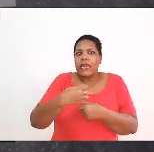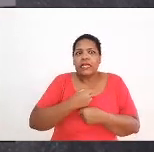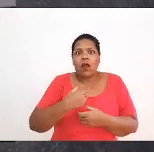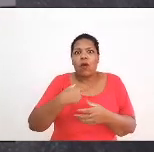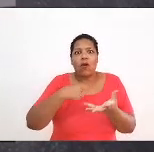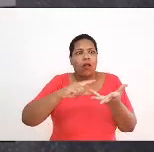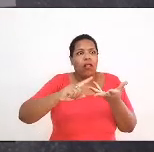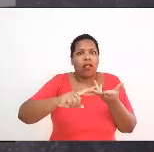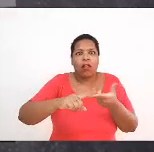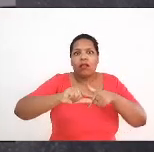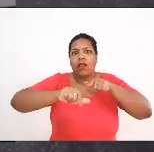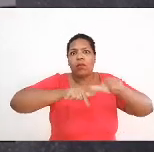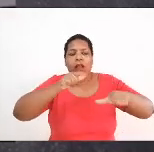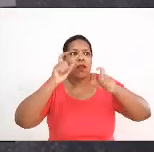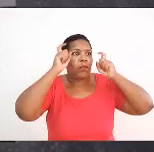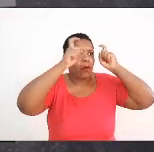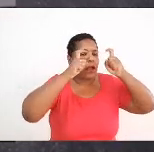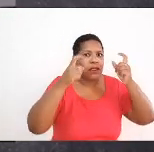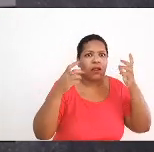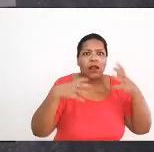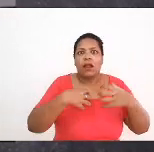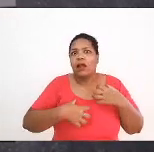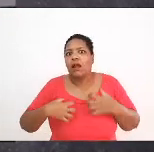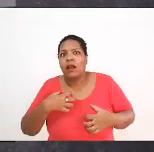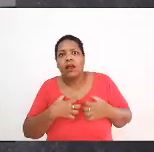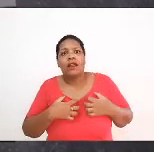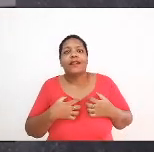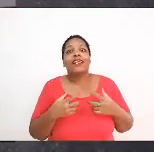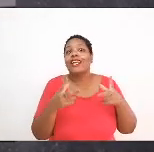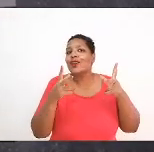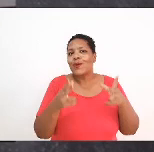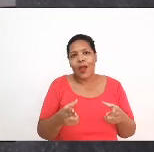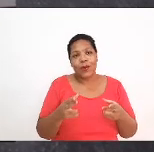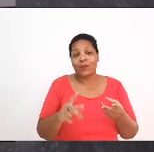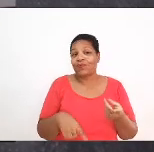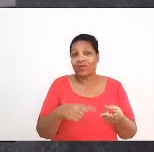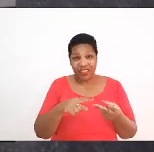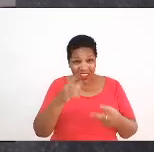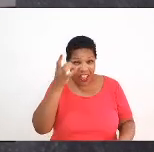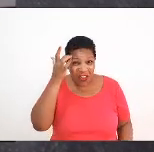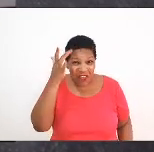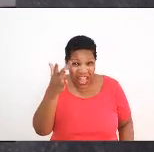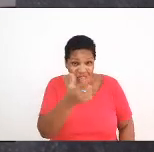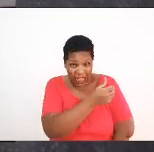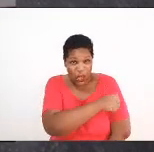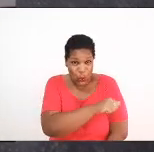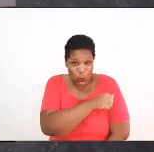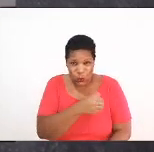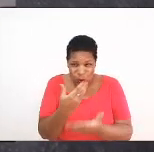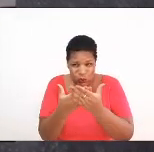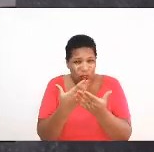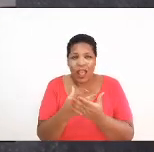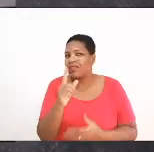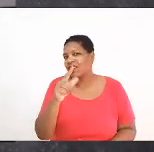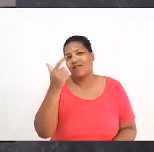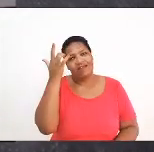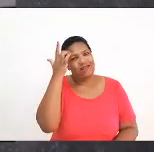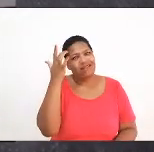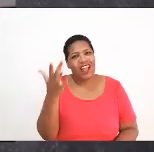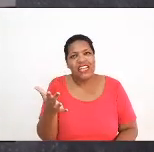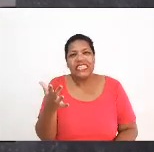preocupações, assim como não está fácil para estudantes com tantas